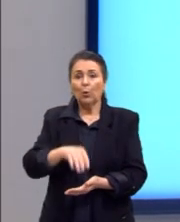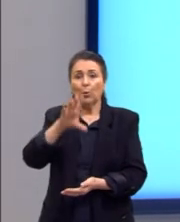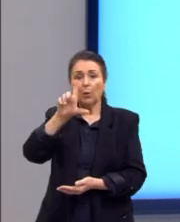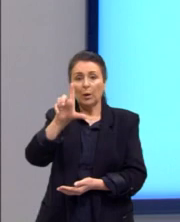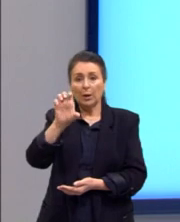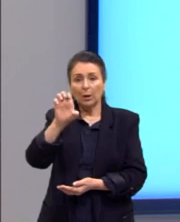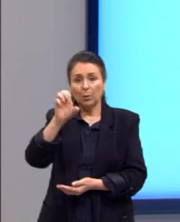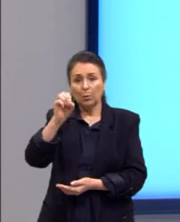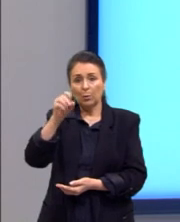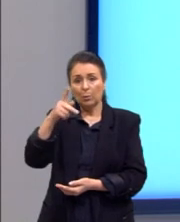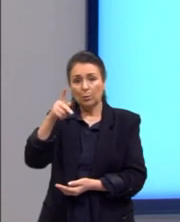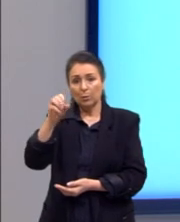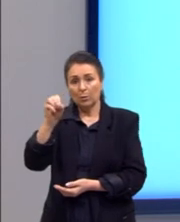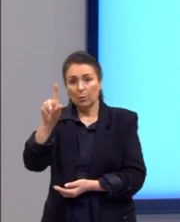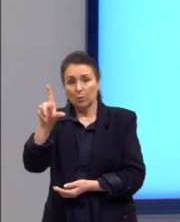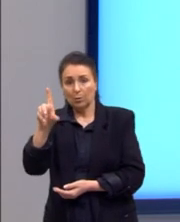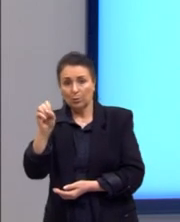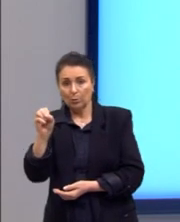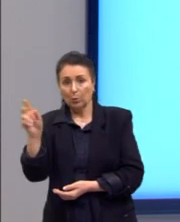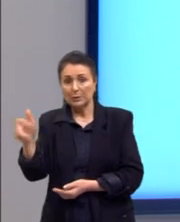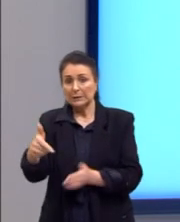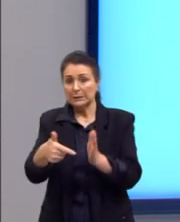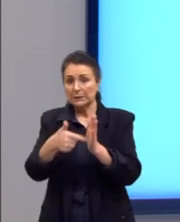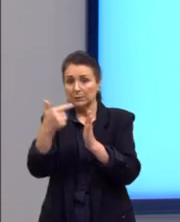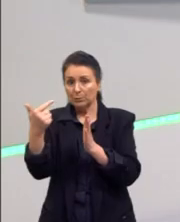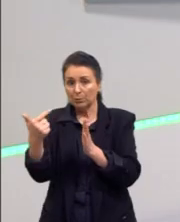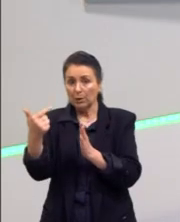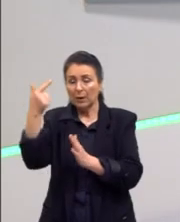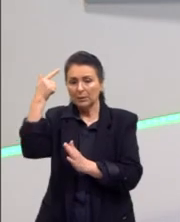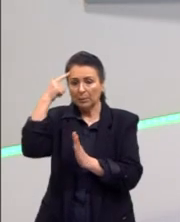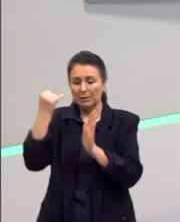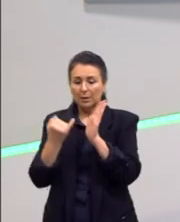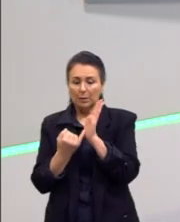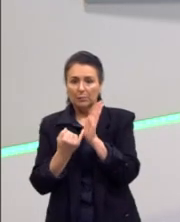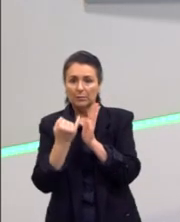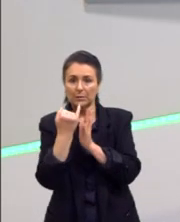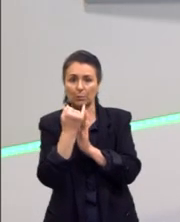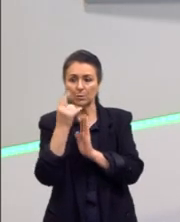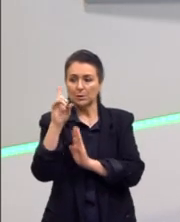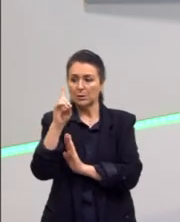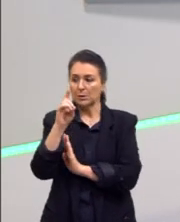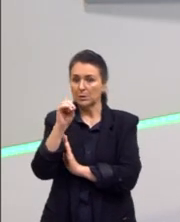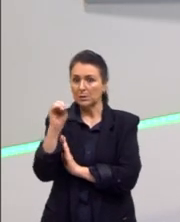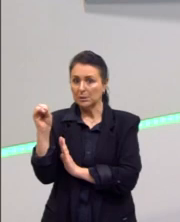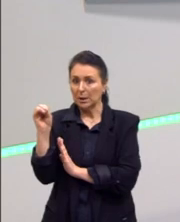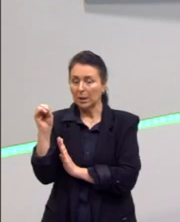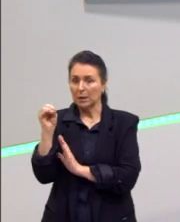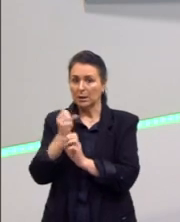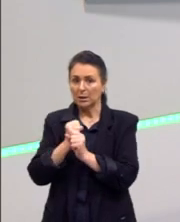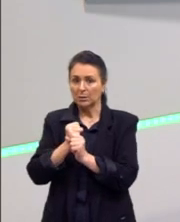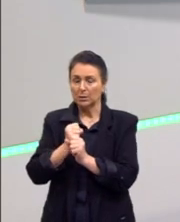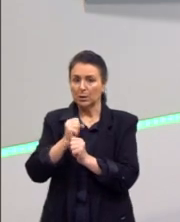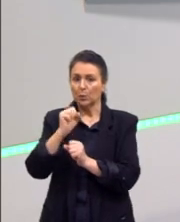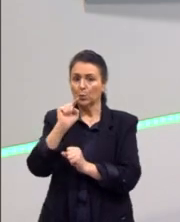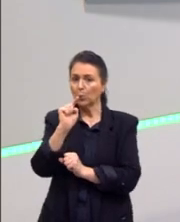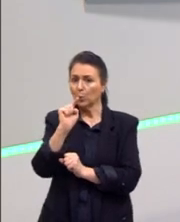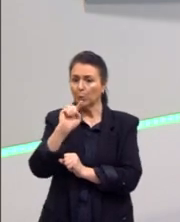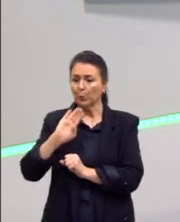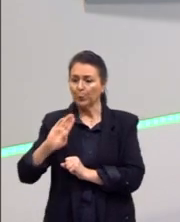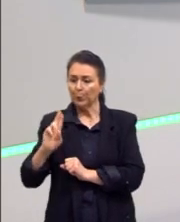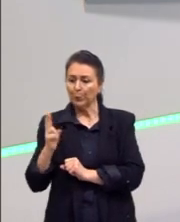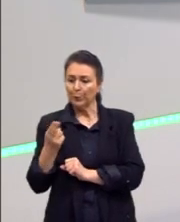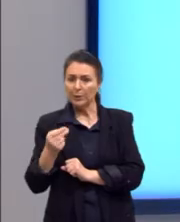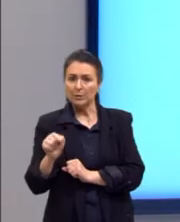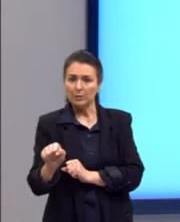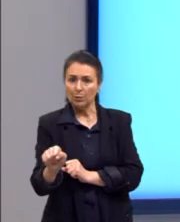dólares. Gente, se a gente pensar na inflação desses 100 anos, esse um bilhão de dólares era uma fortuna